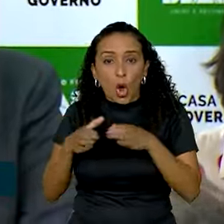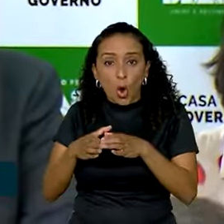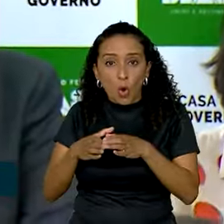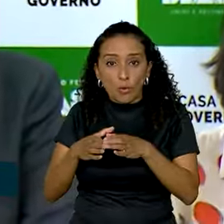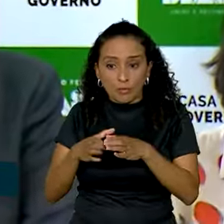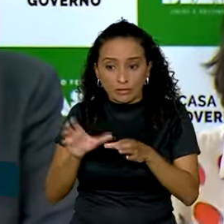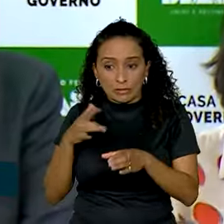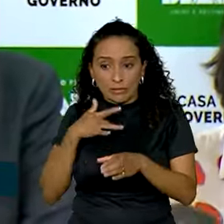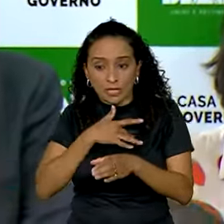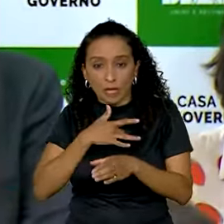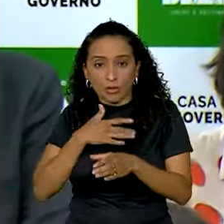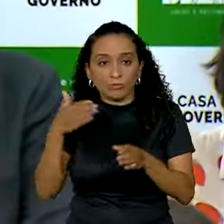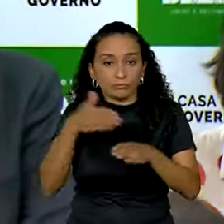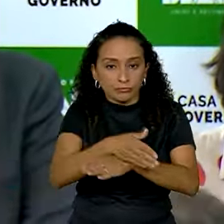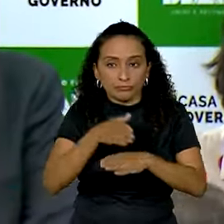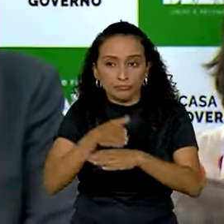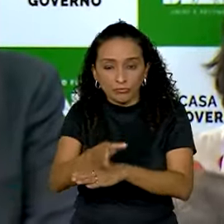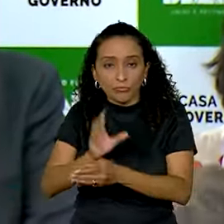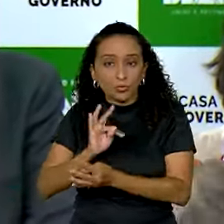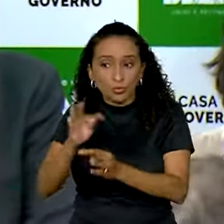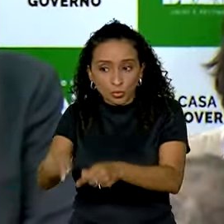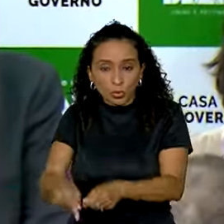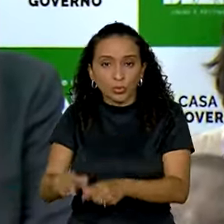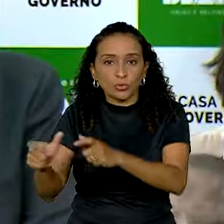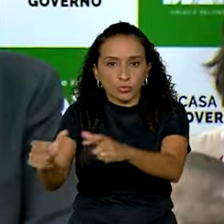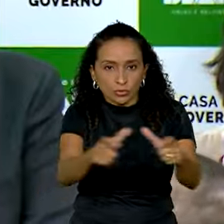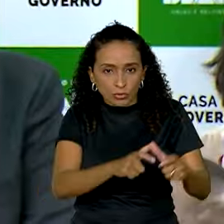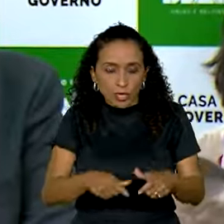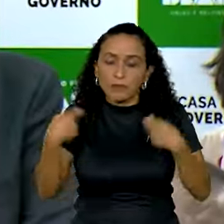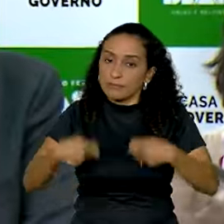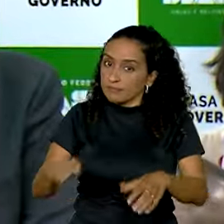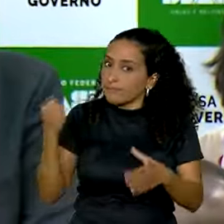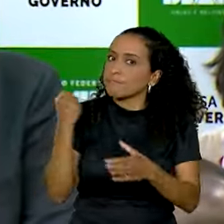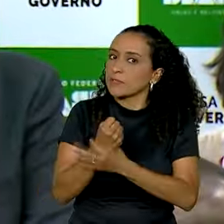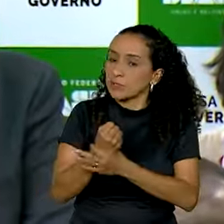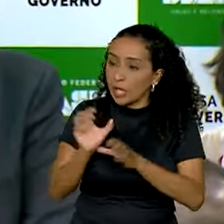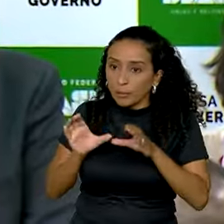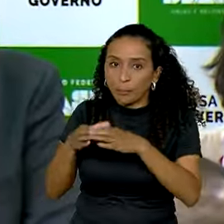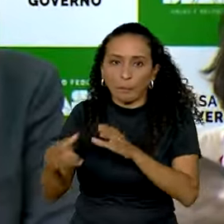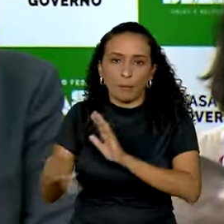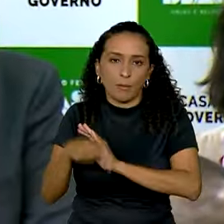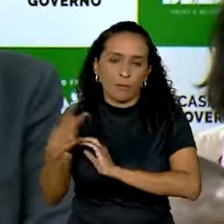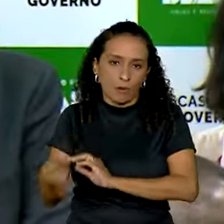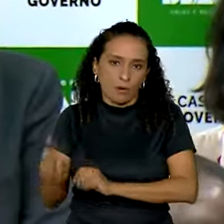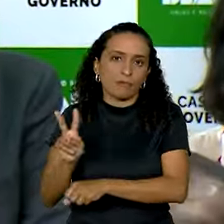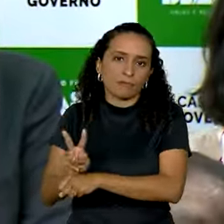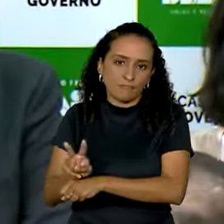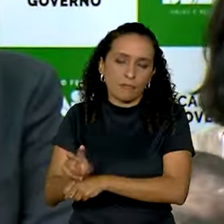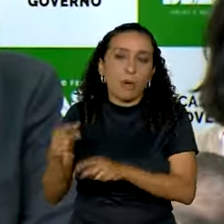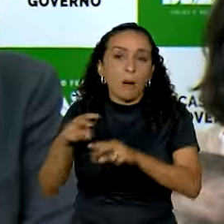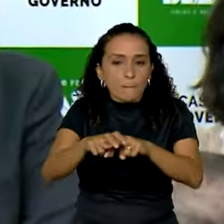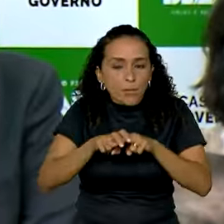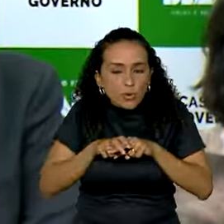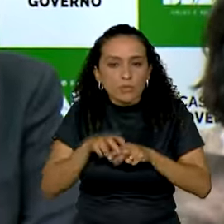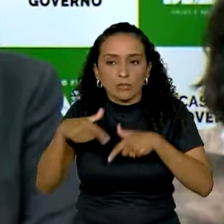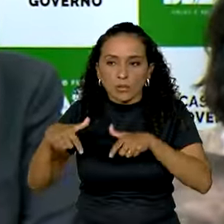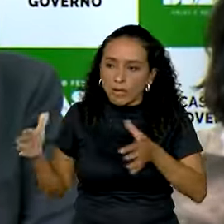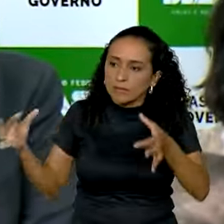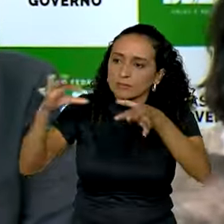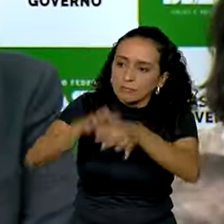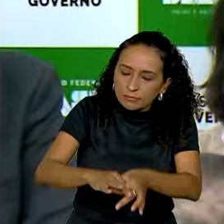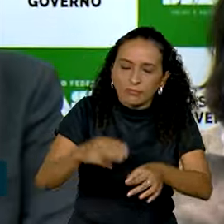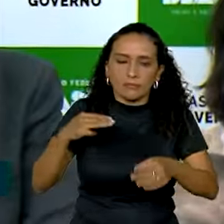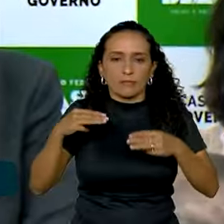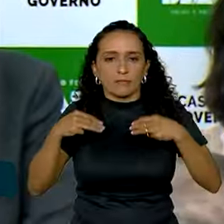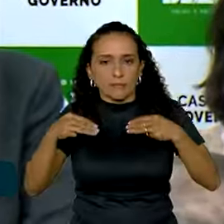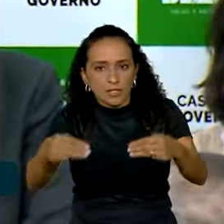cheguem em todas as regiões, é preciso uma segurança para essas equipes. E por isso esse trabalho integrado com o Ministério da